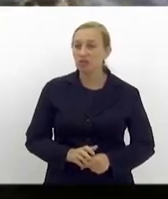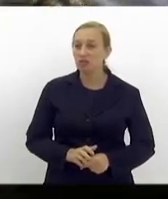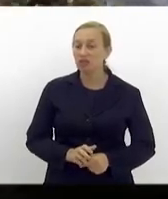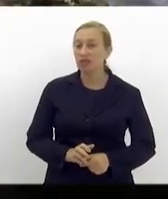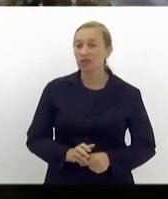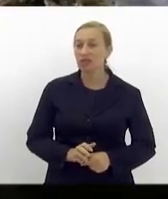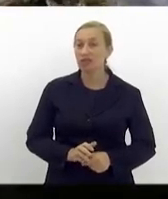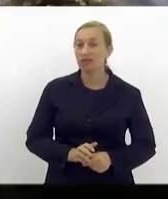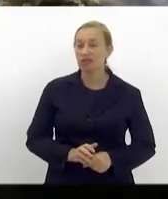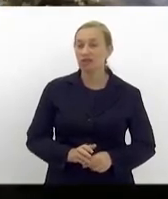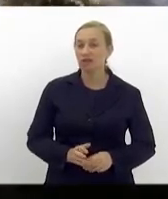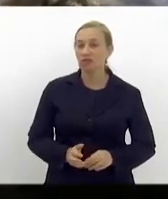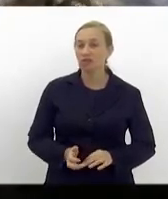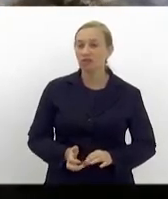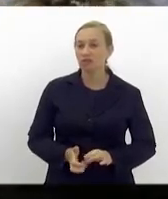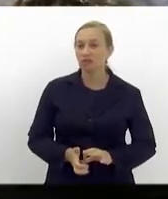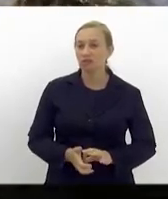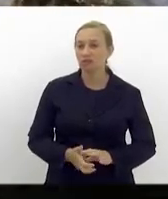Obrigada.